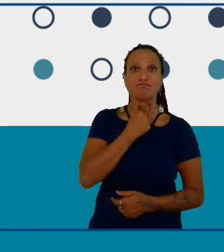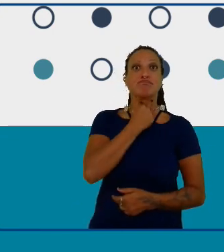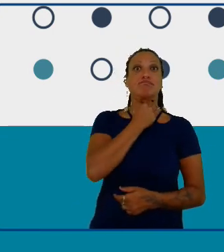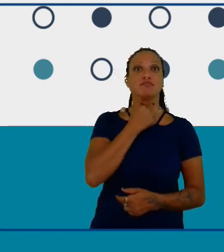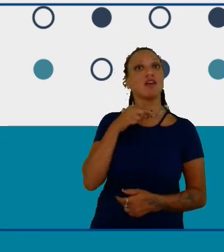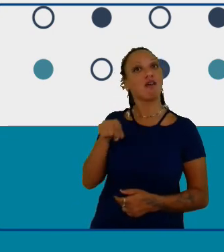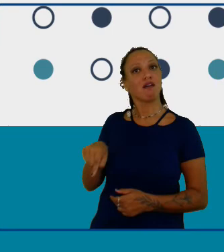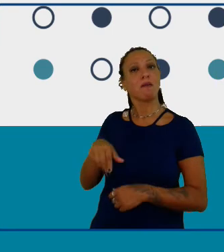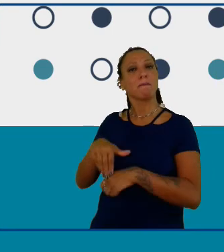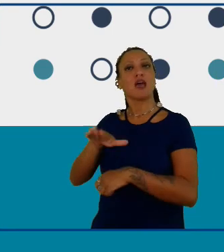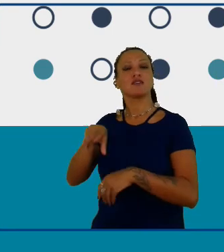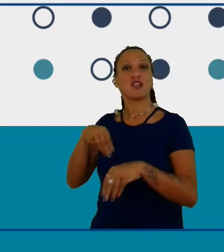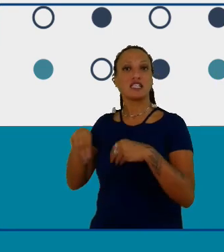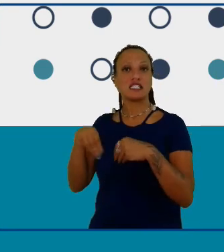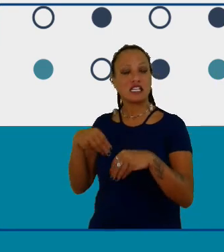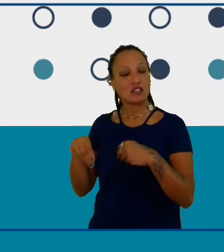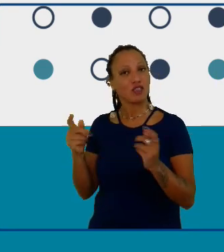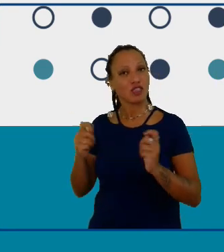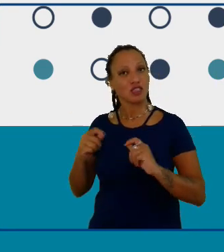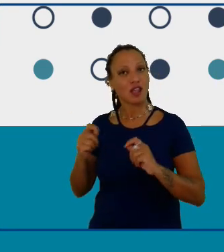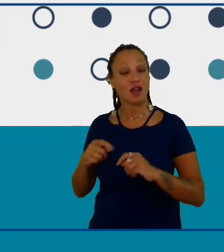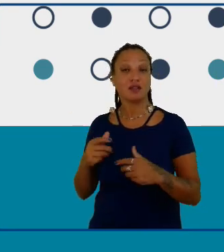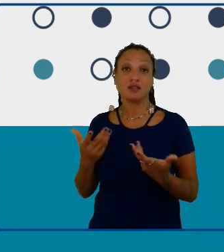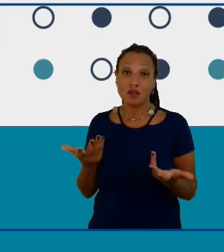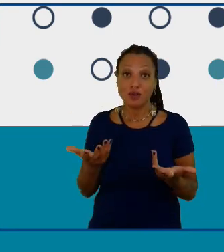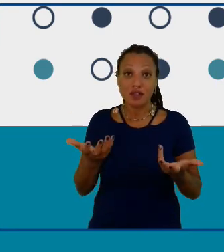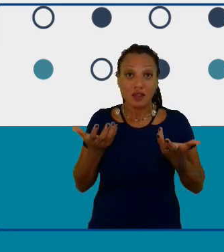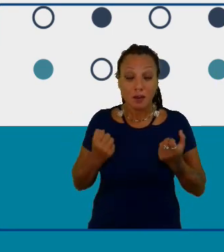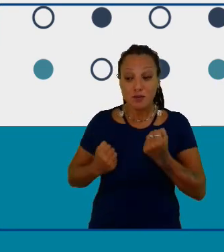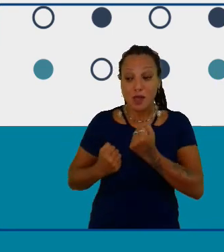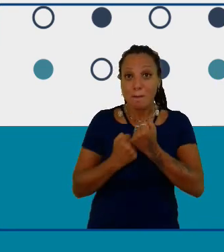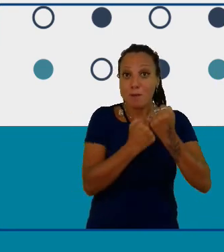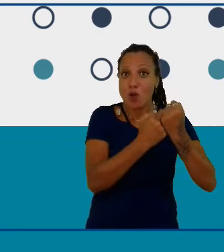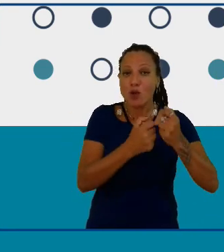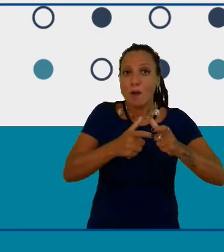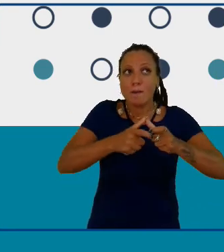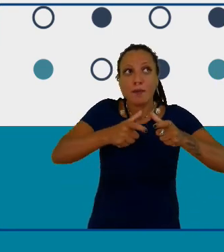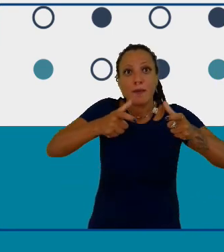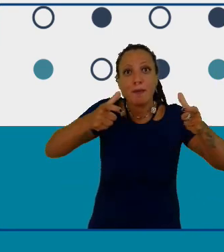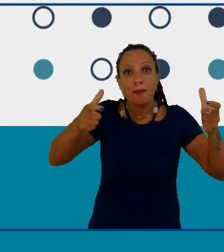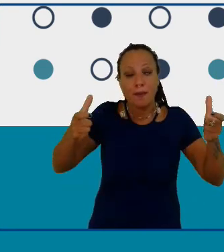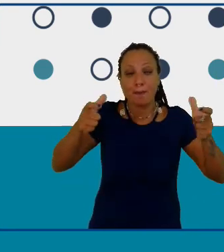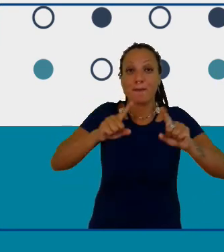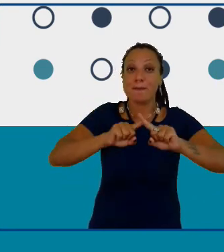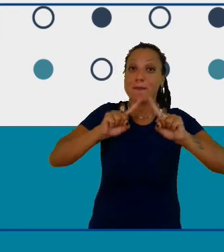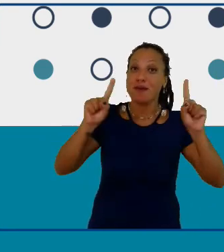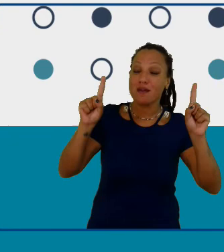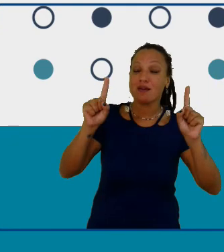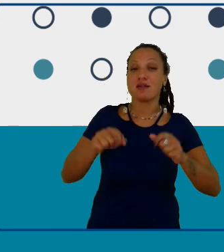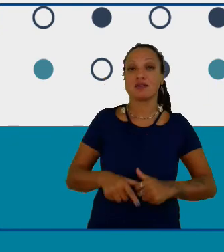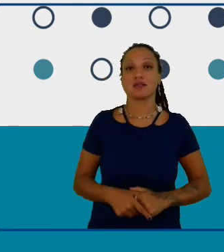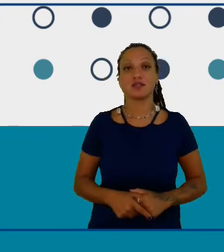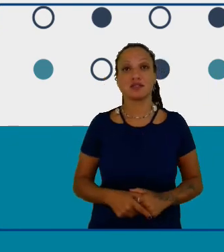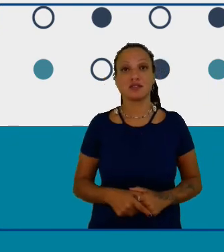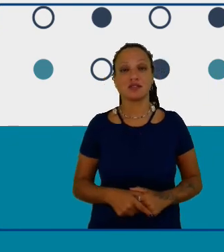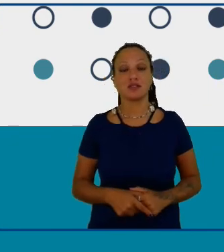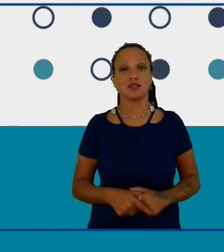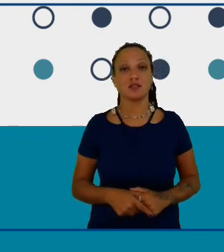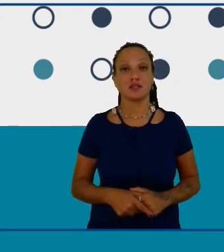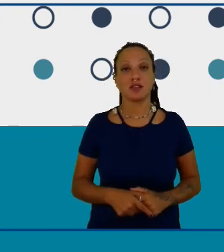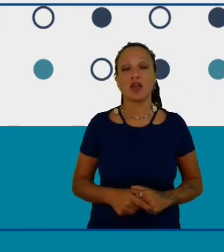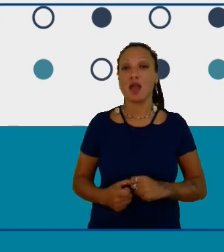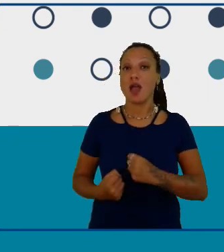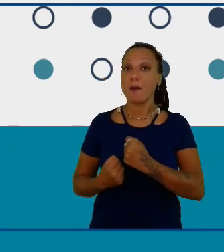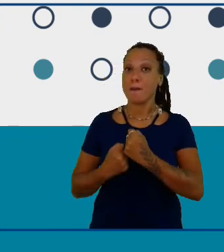gostaríamos de aumentar o nosso apoio e para isso o nosso apoio